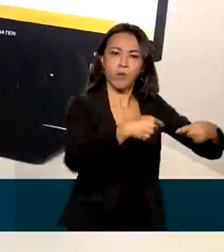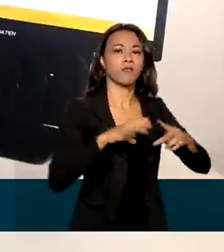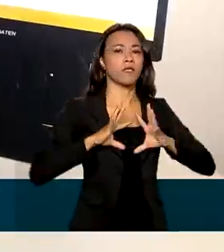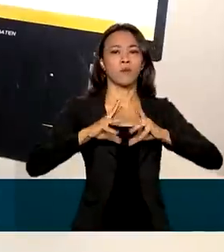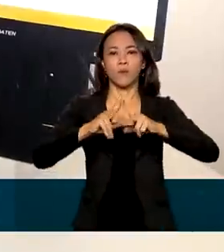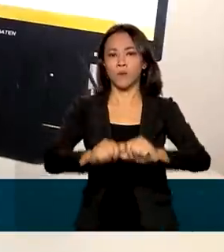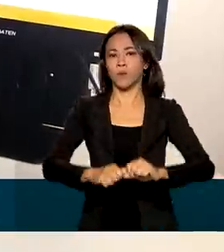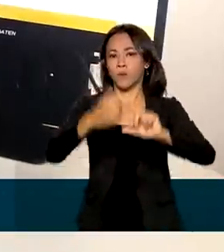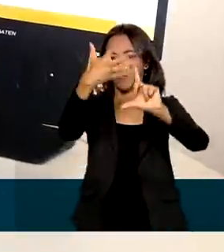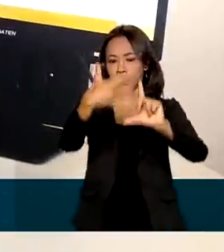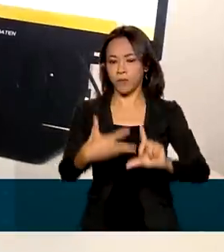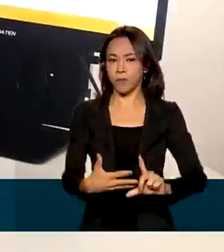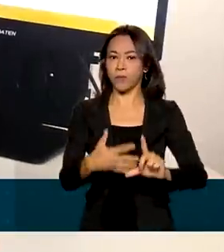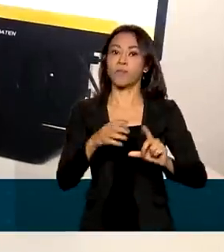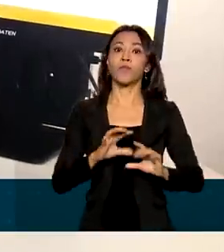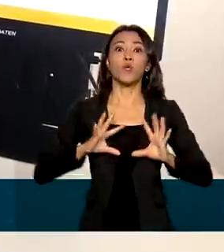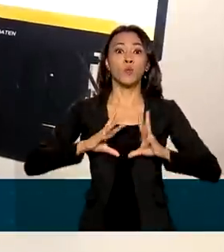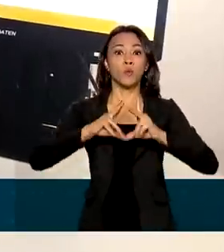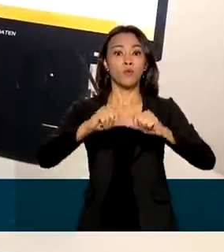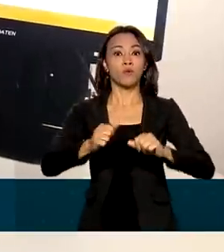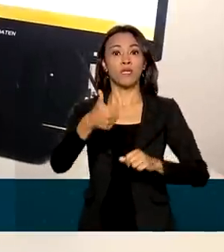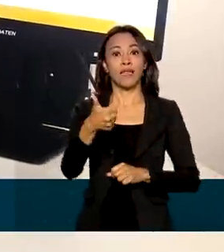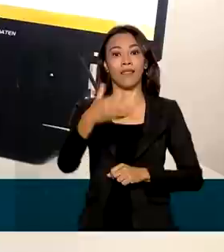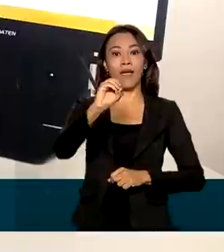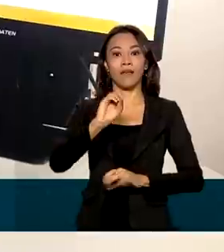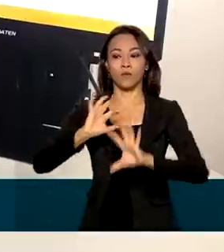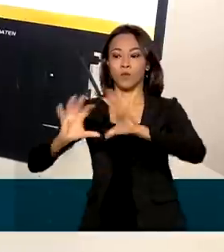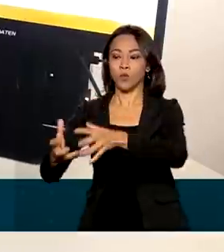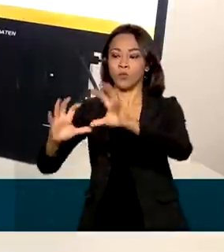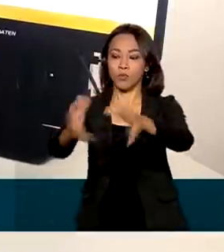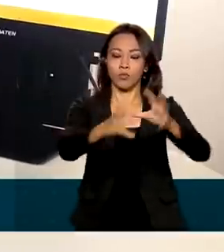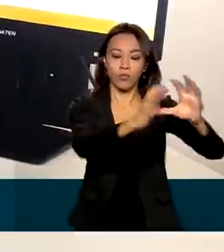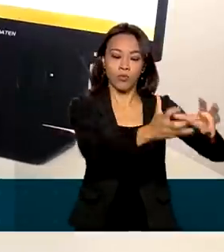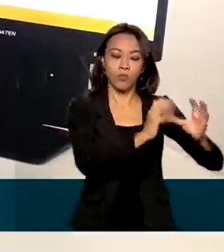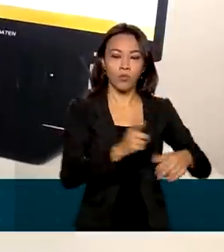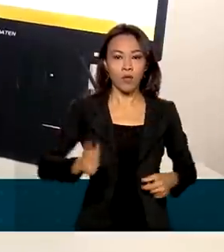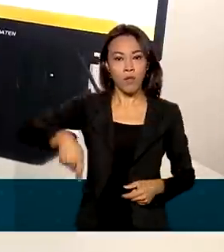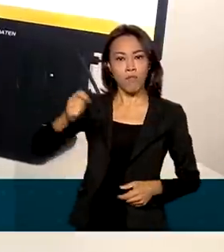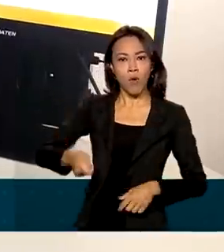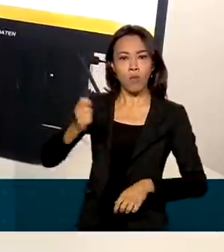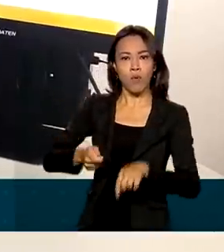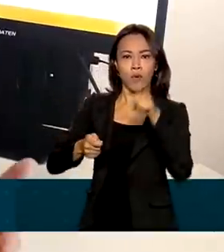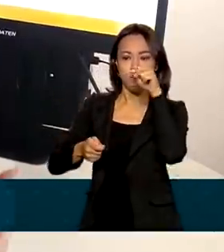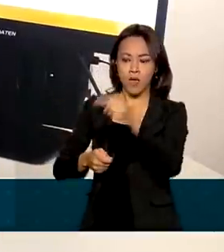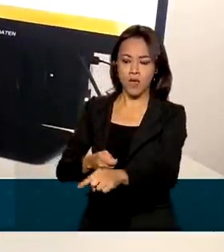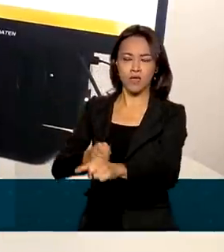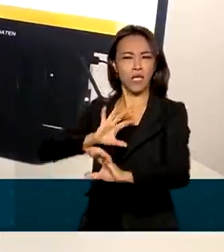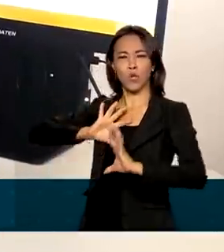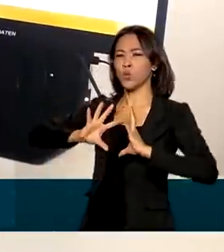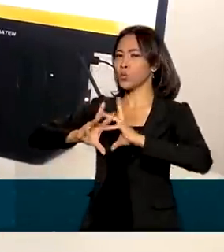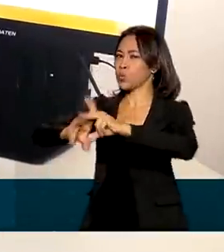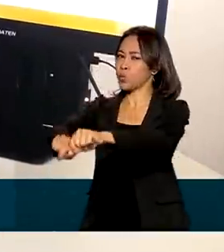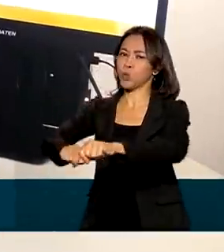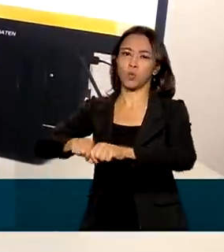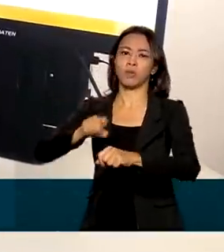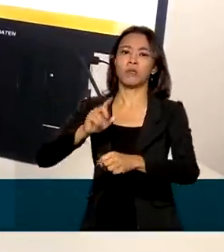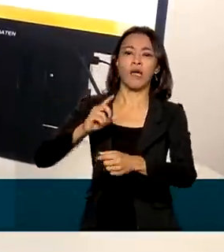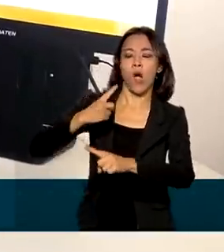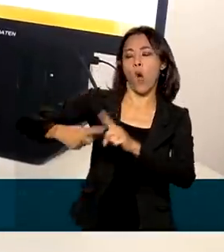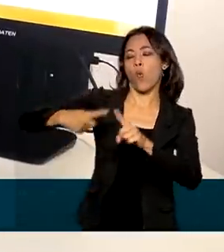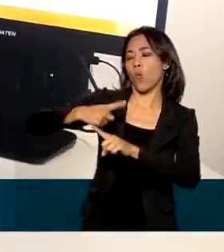Serão ofertados 10 lotes, onde são indivisíveis. Então, a pessoa que der lance para um lote é o lote todo. Não serão aceitos